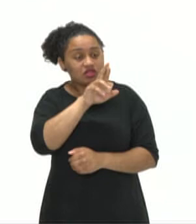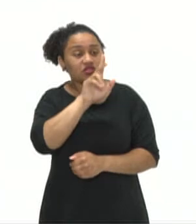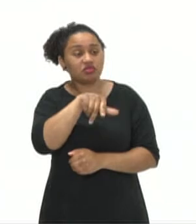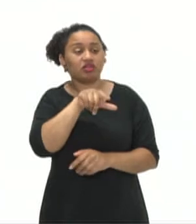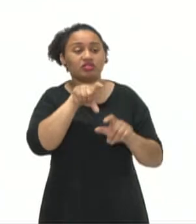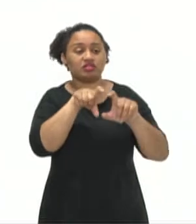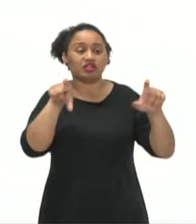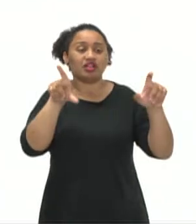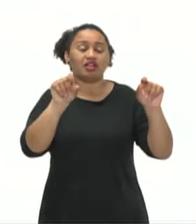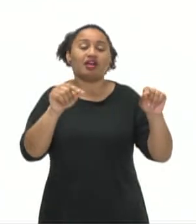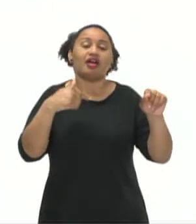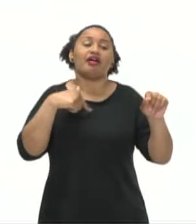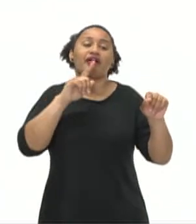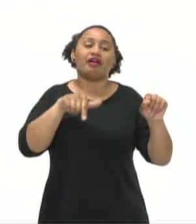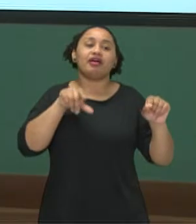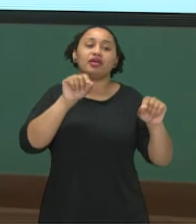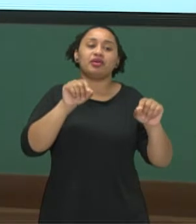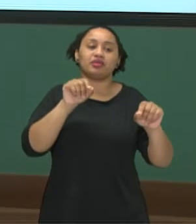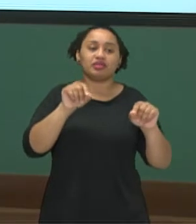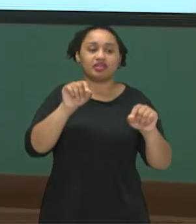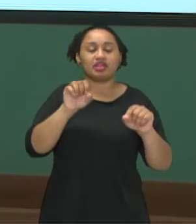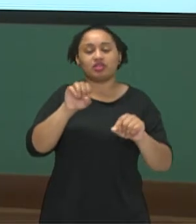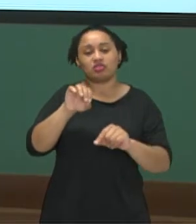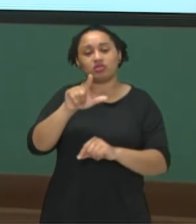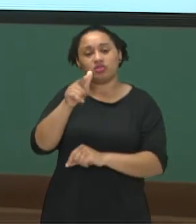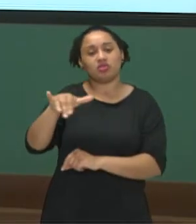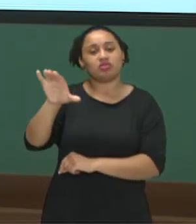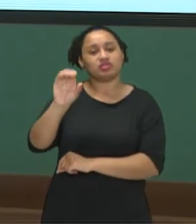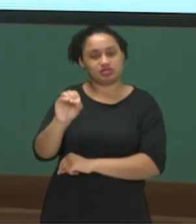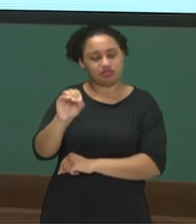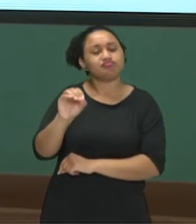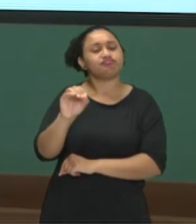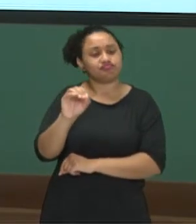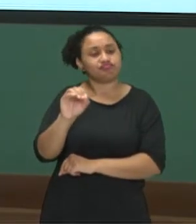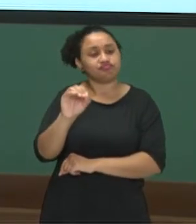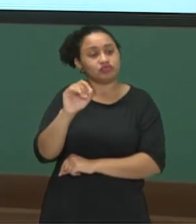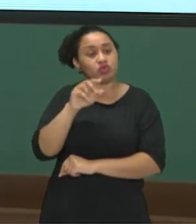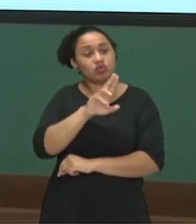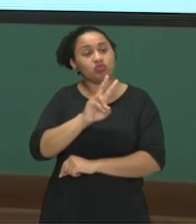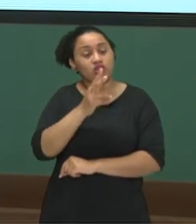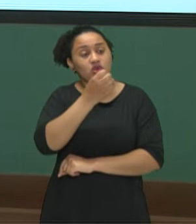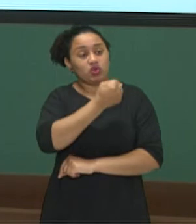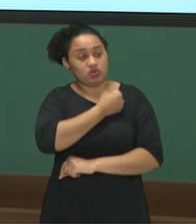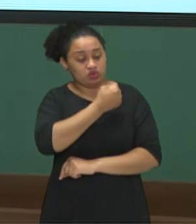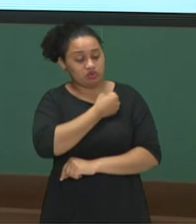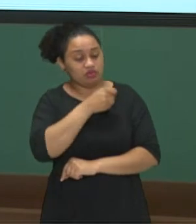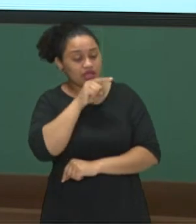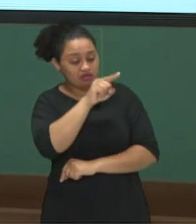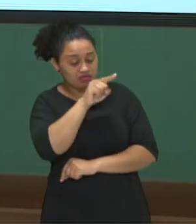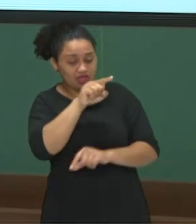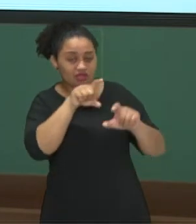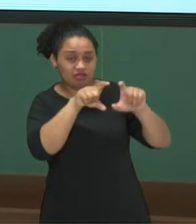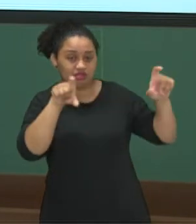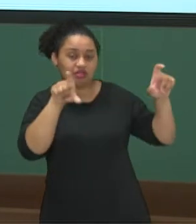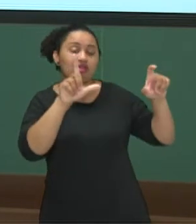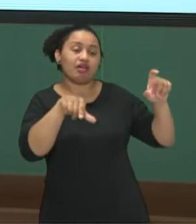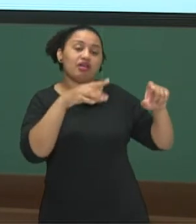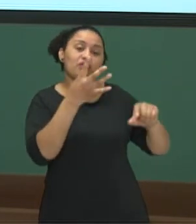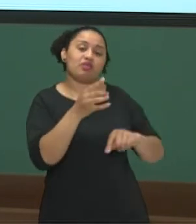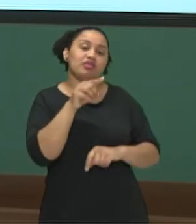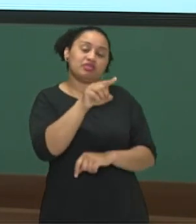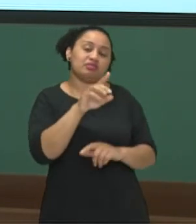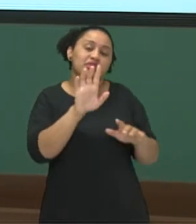equação é denominado solução da equação. O valor numérico que satisfez essa equação foi o 4 mil.